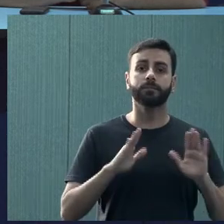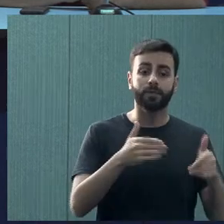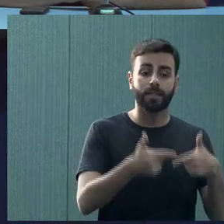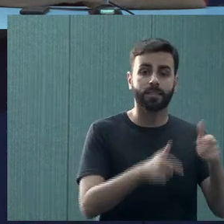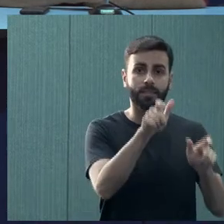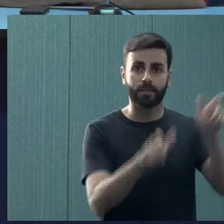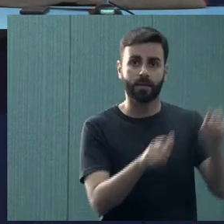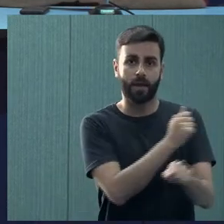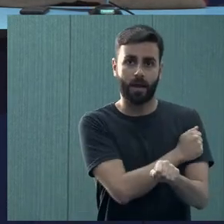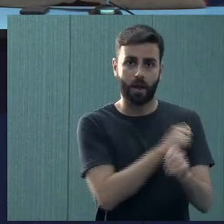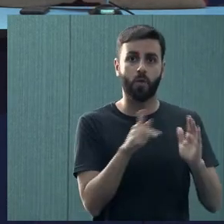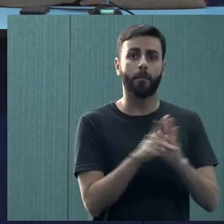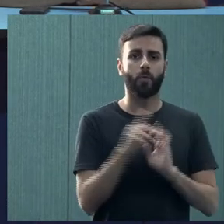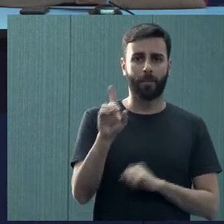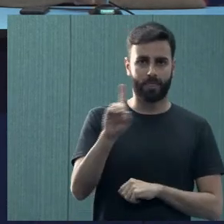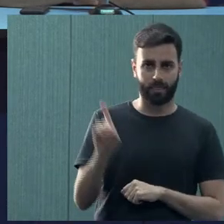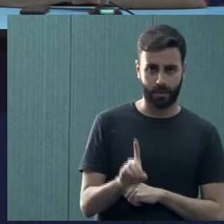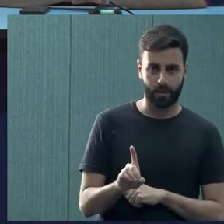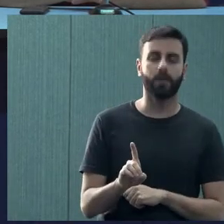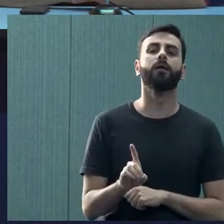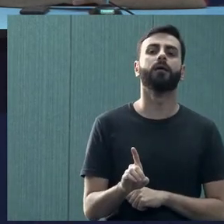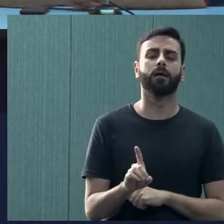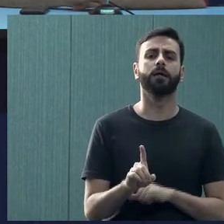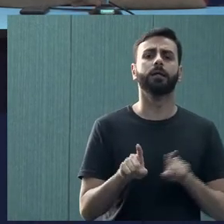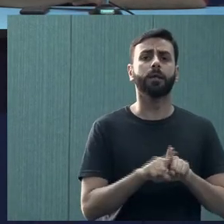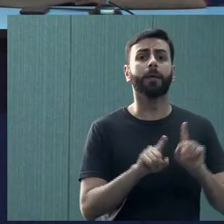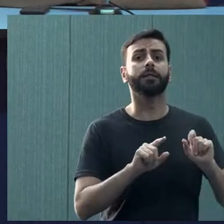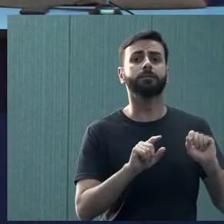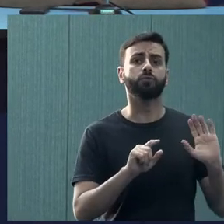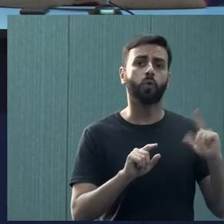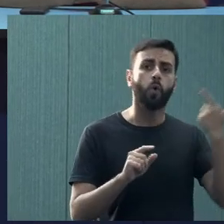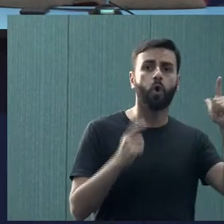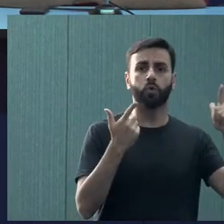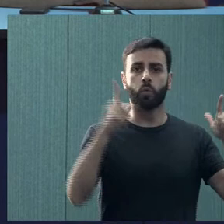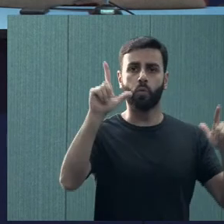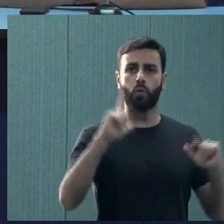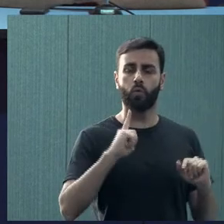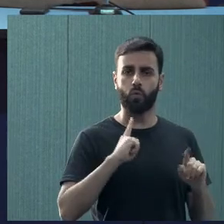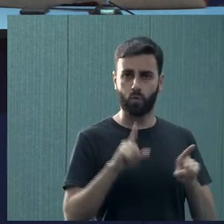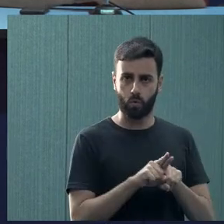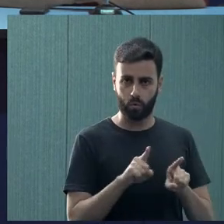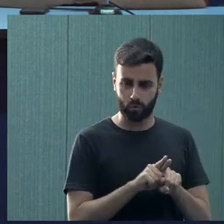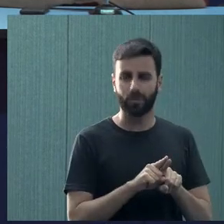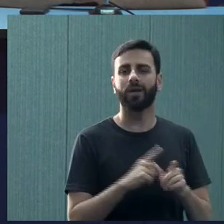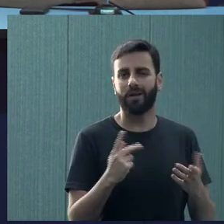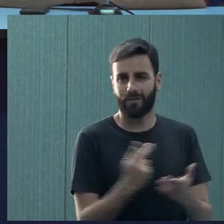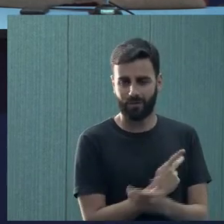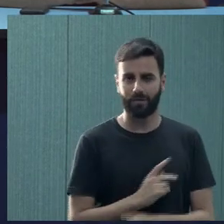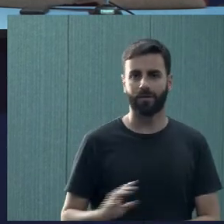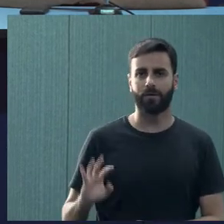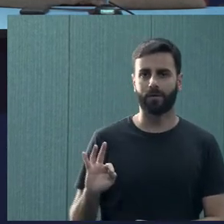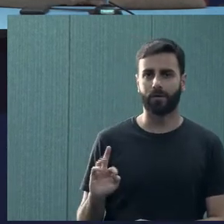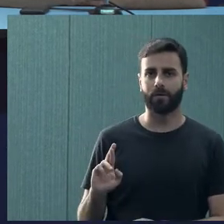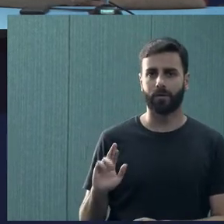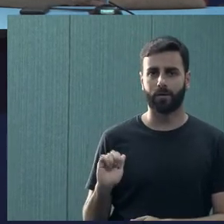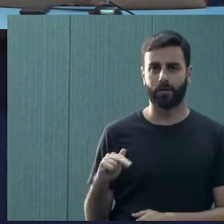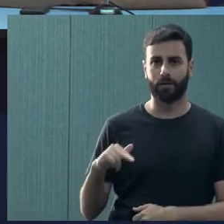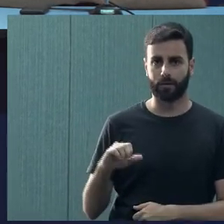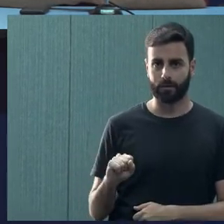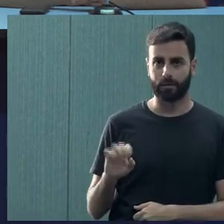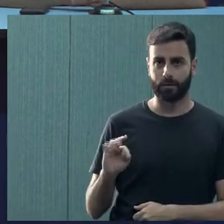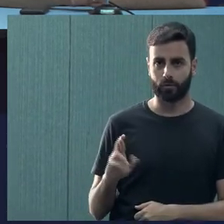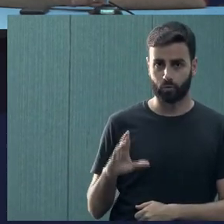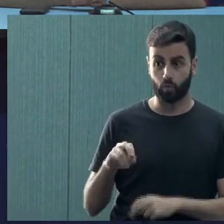o trabalho com estudantes com deficiência e com algum transtorno, geralmente por isso que é necessário o